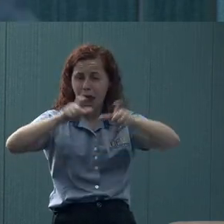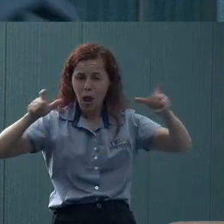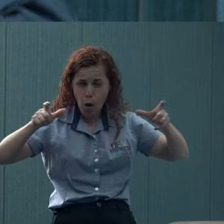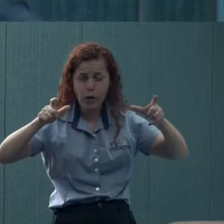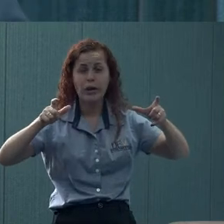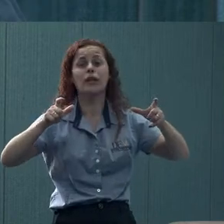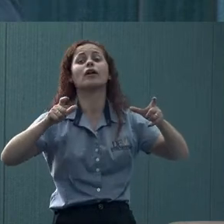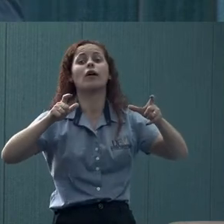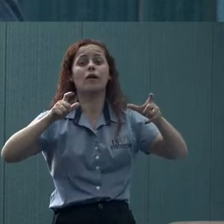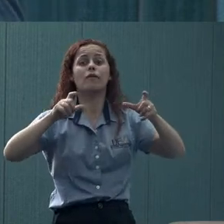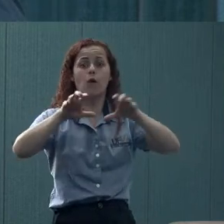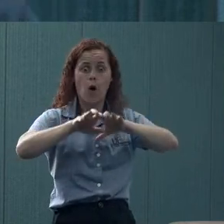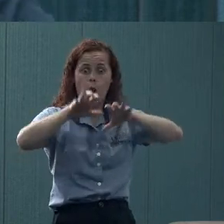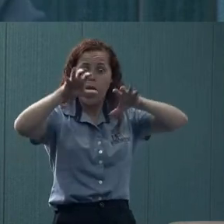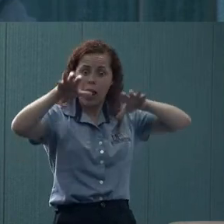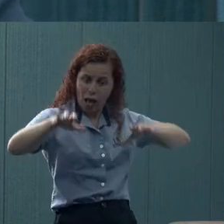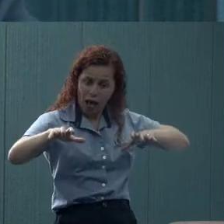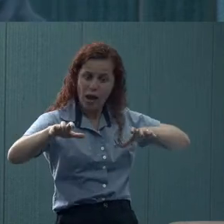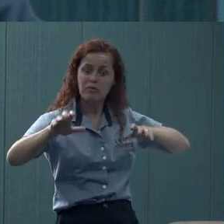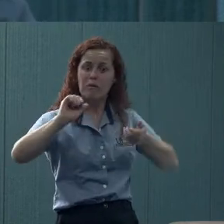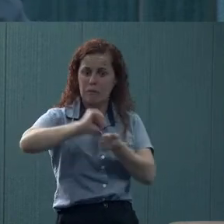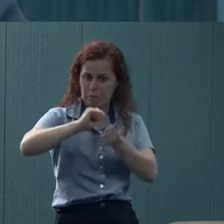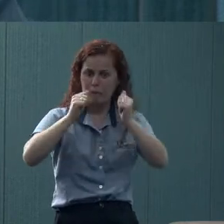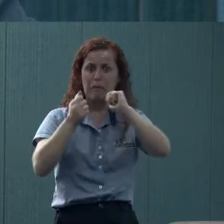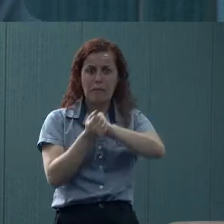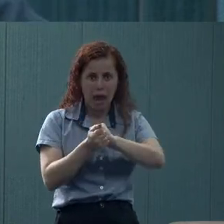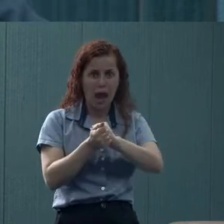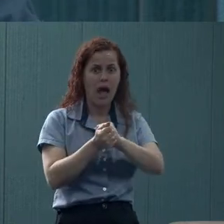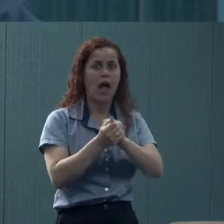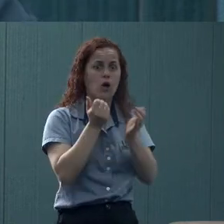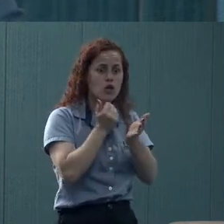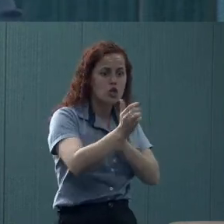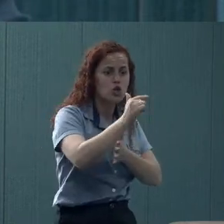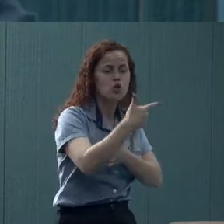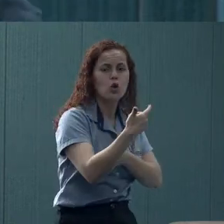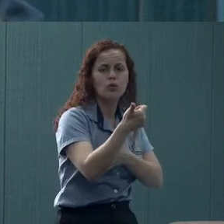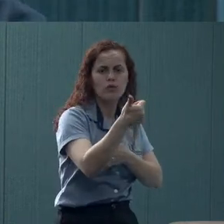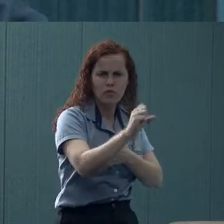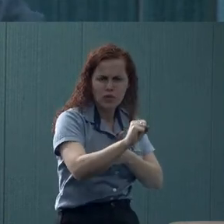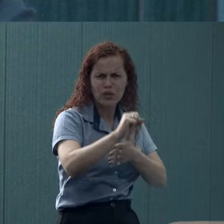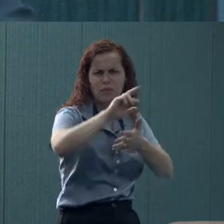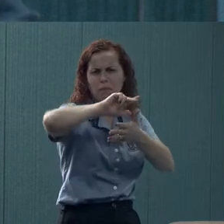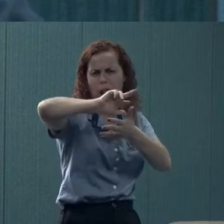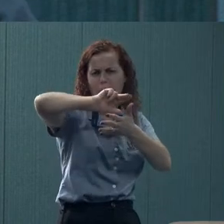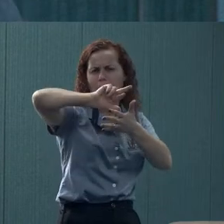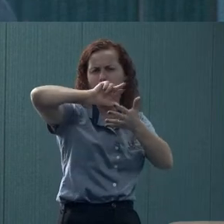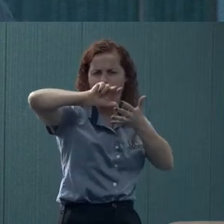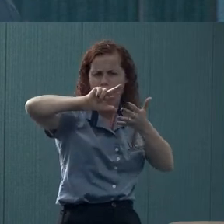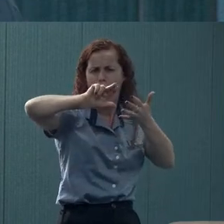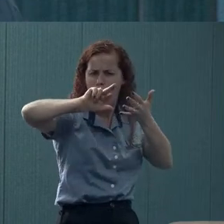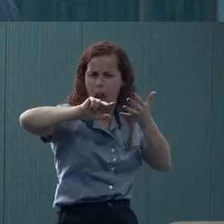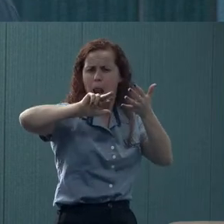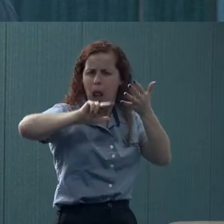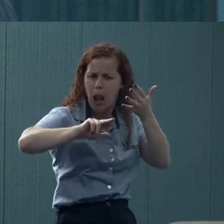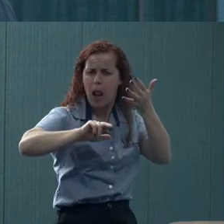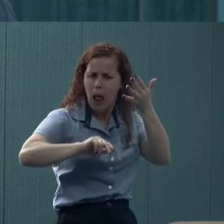online, que a gente também teve que se adaptar no início de 2020. E a gente fez uma série de